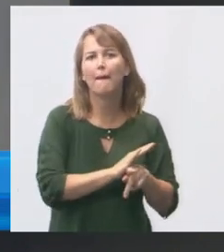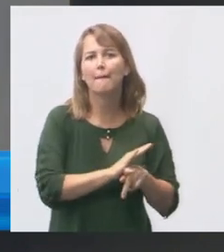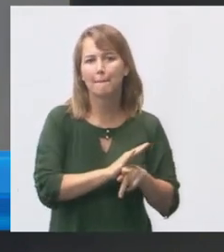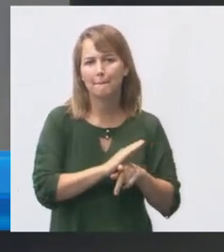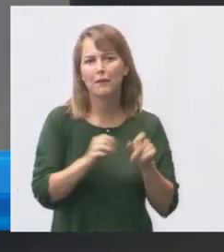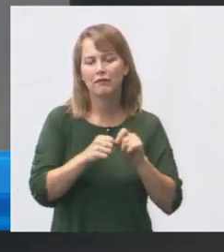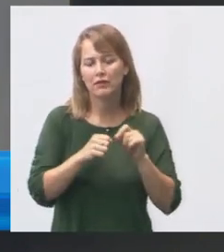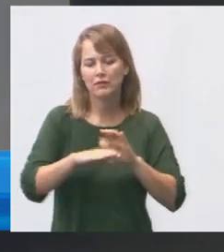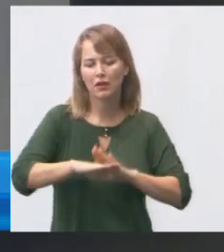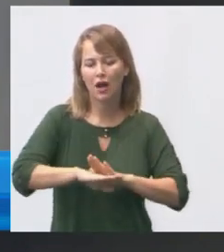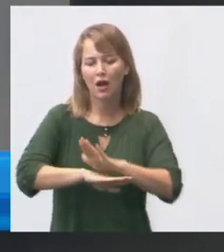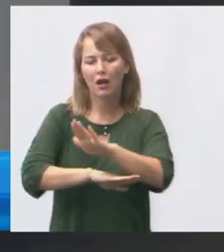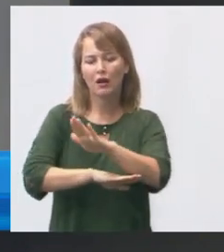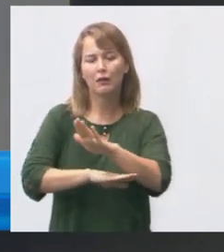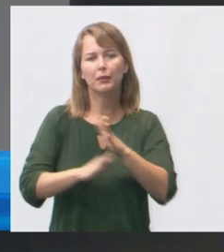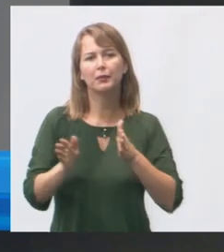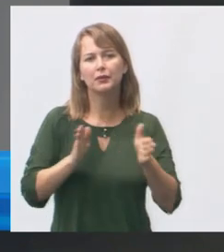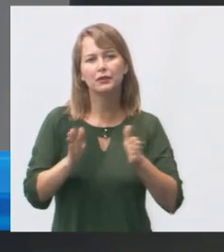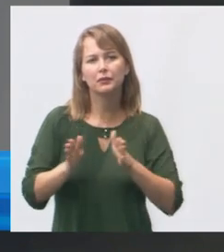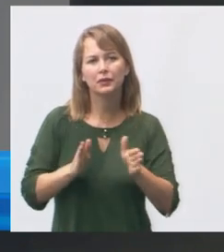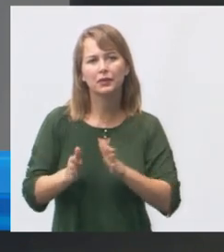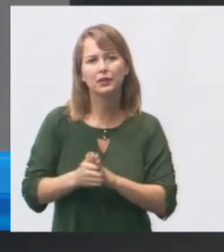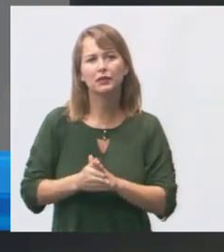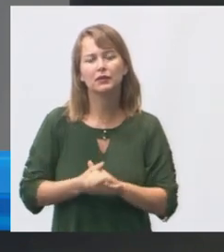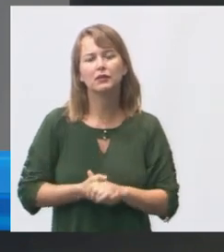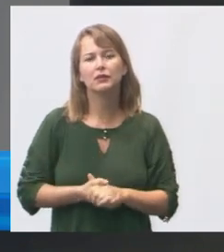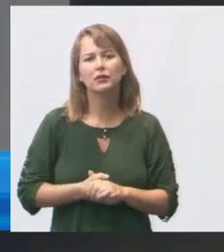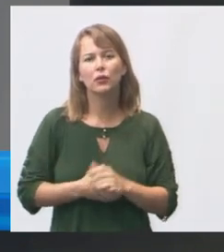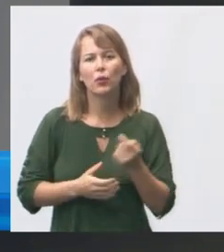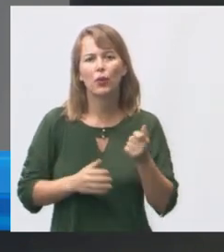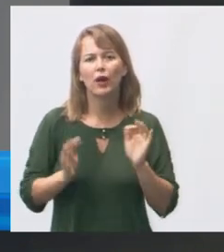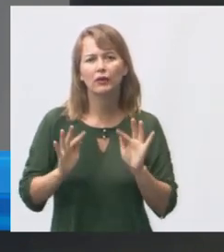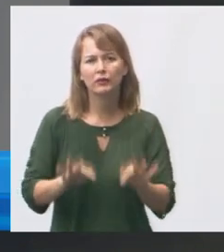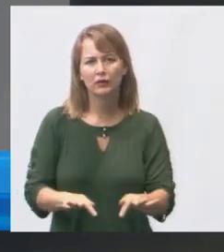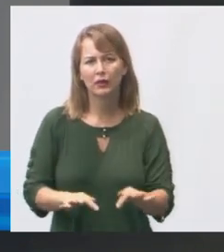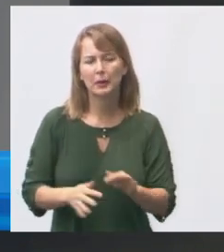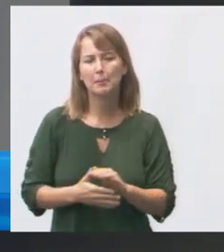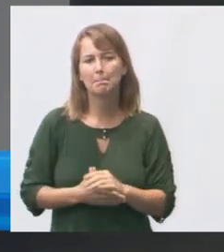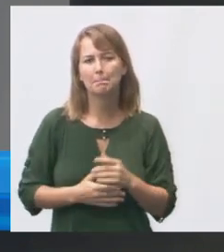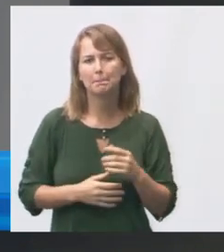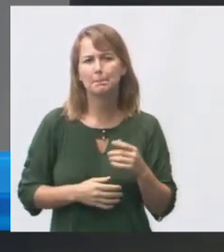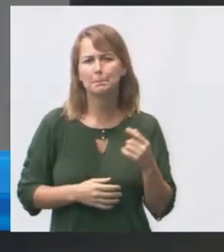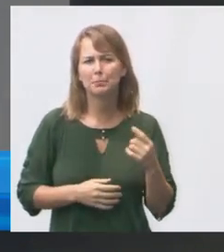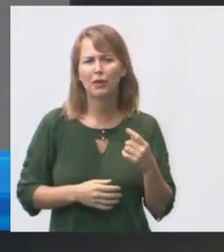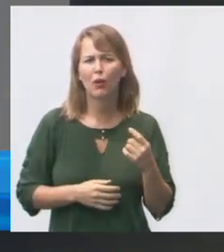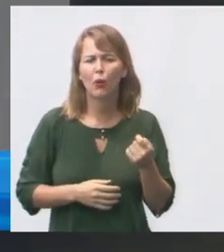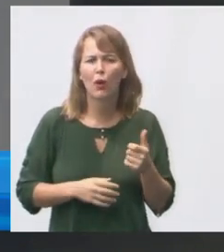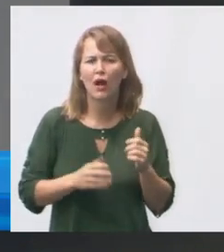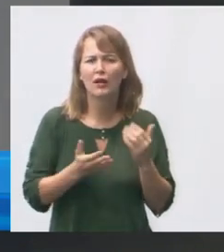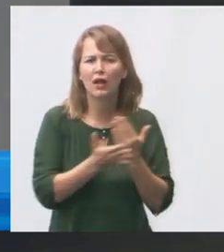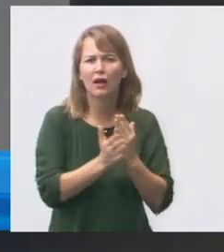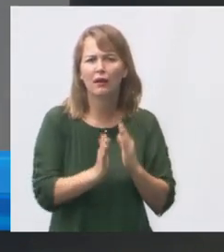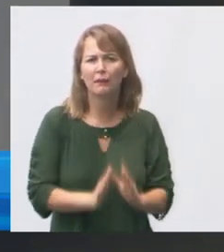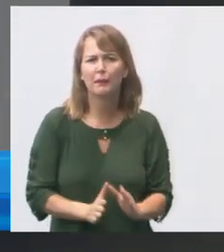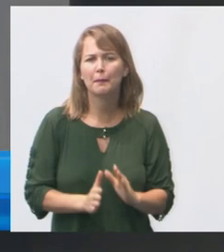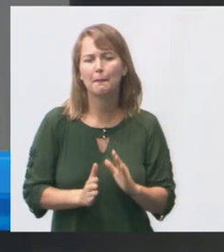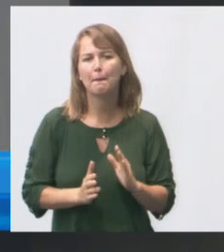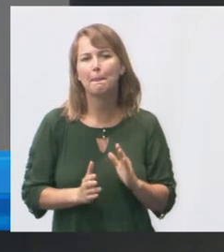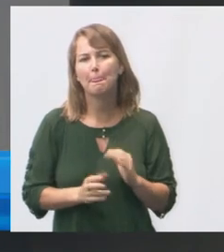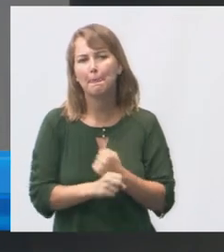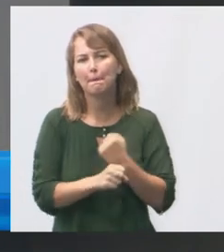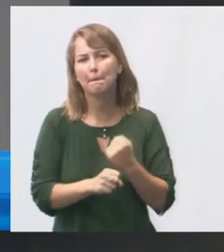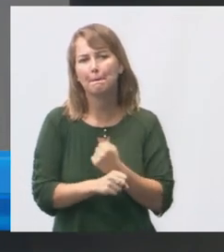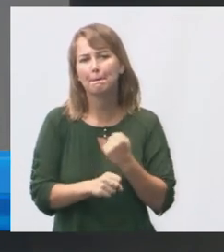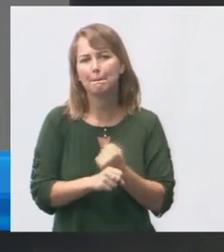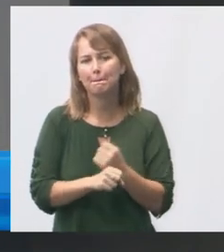acessibilidade a nova rampa já está sendo finalizada isso aqui já estava a gente esteve lá estava acabando a obra já estava entregando já então